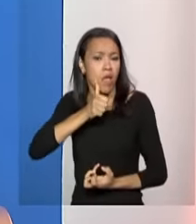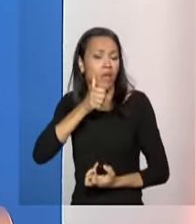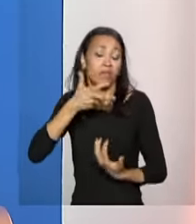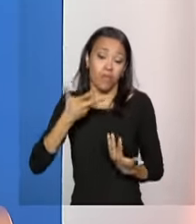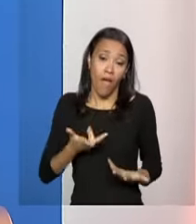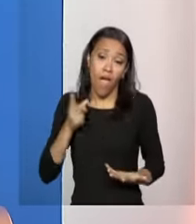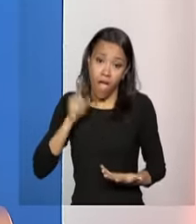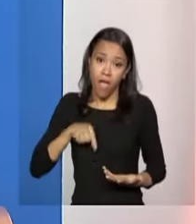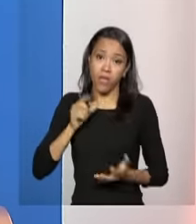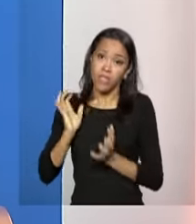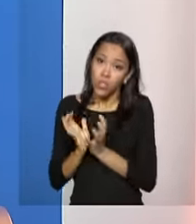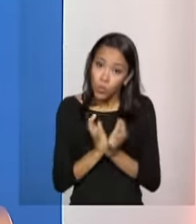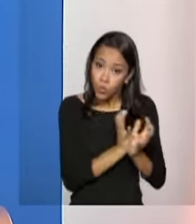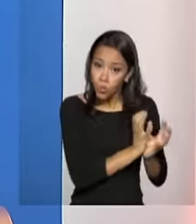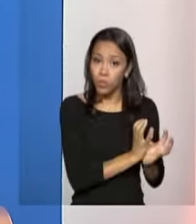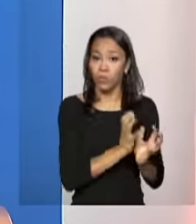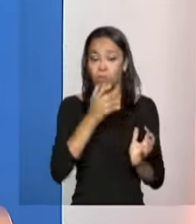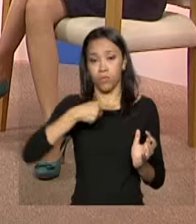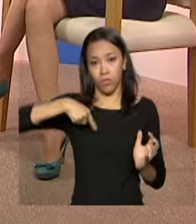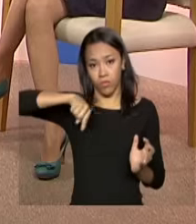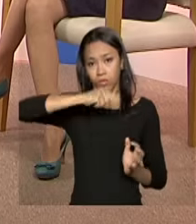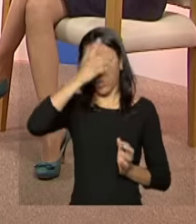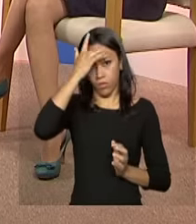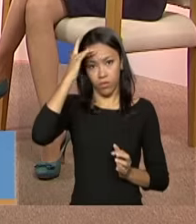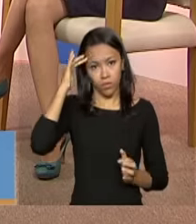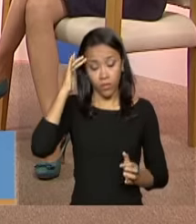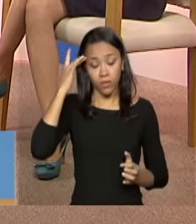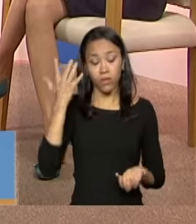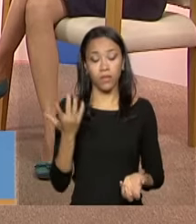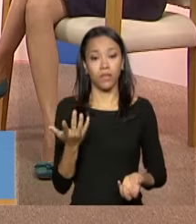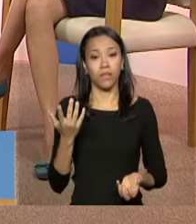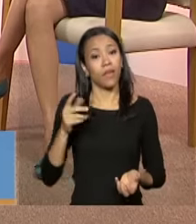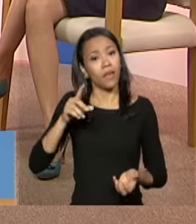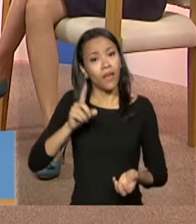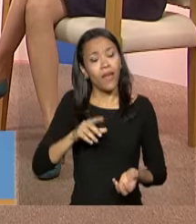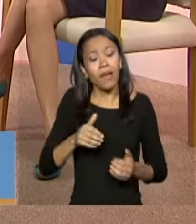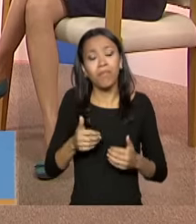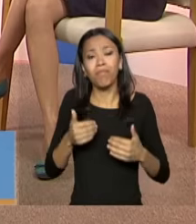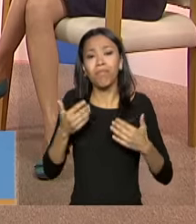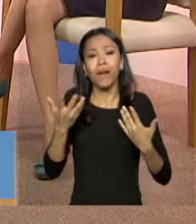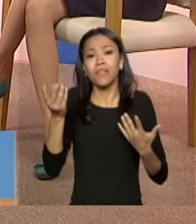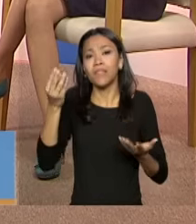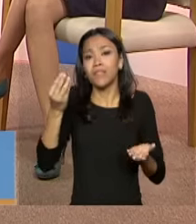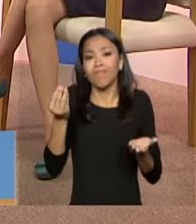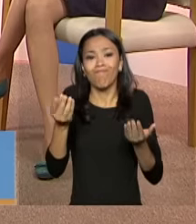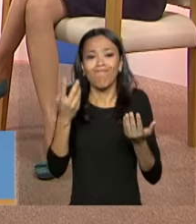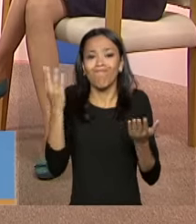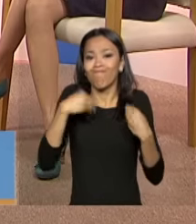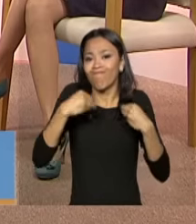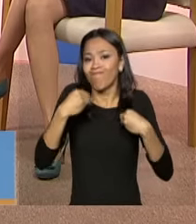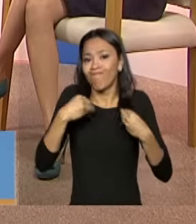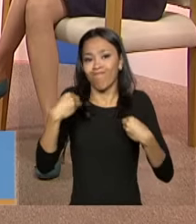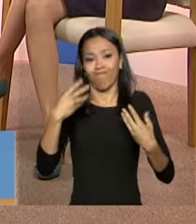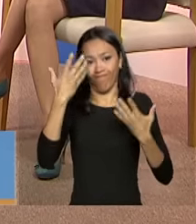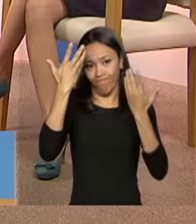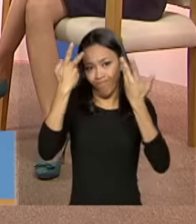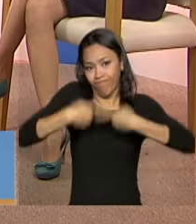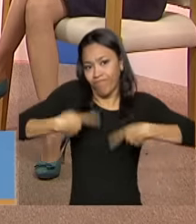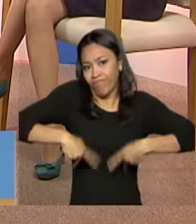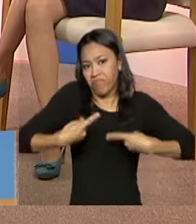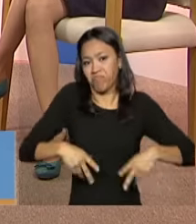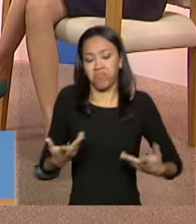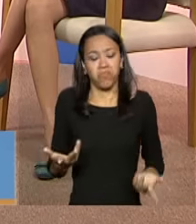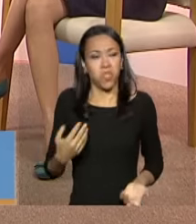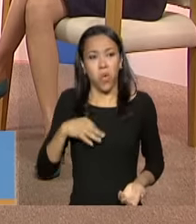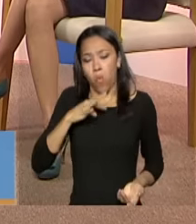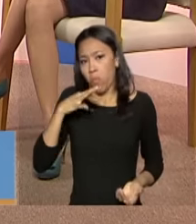nesses grupos, nesses segmentos, eles são mais expostos às violações de direito. Sejam porque não participam